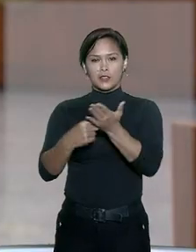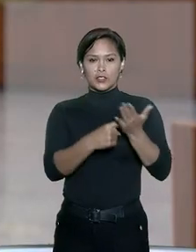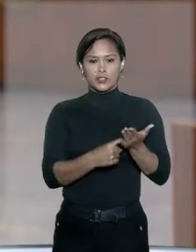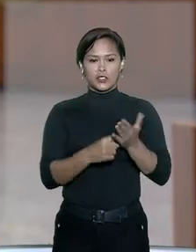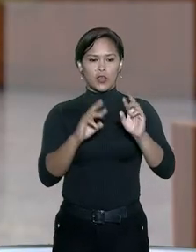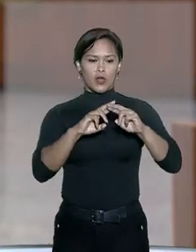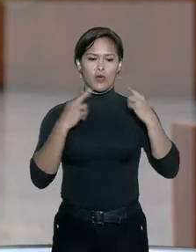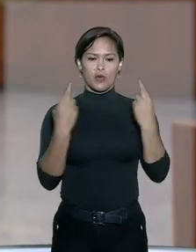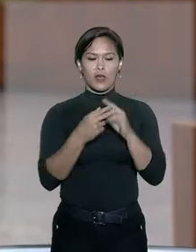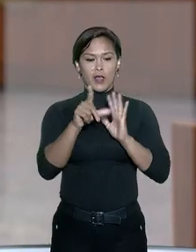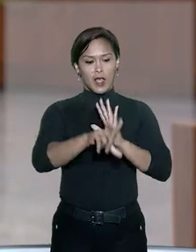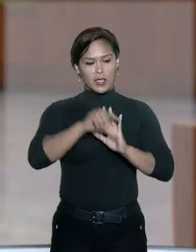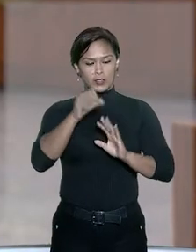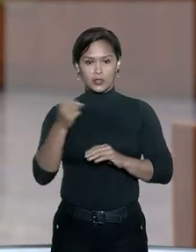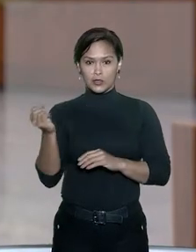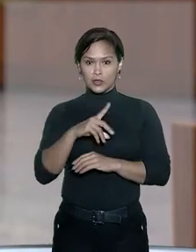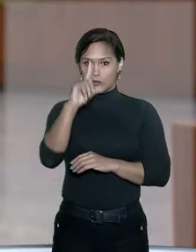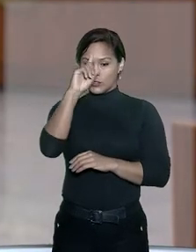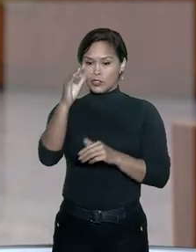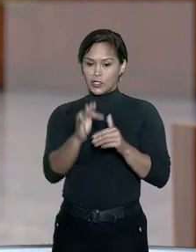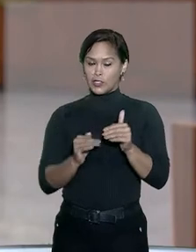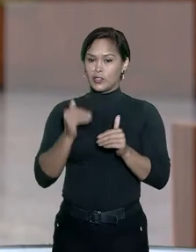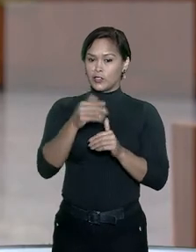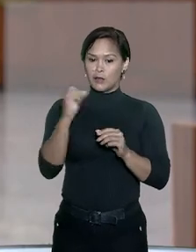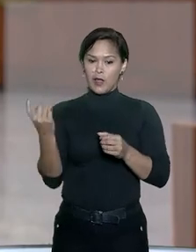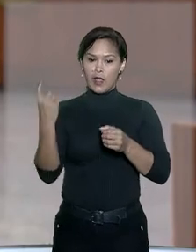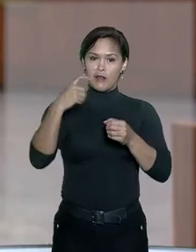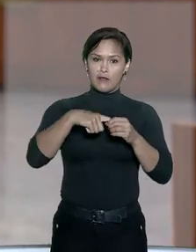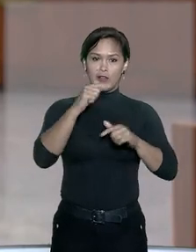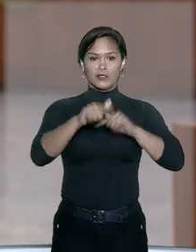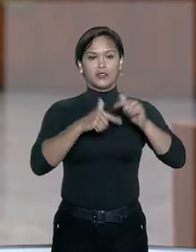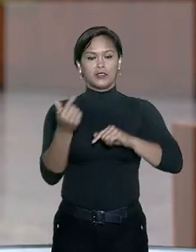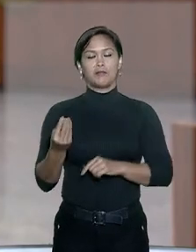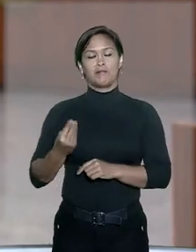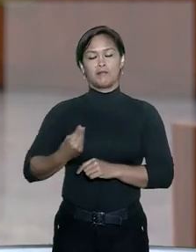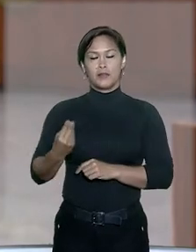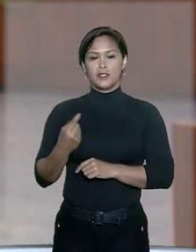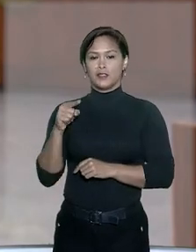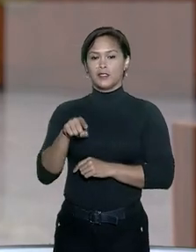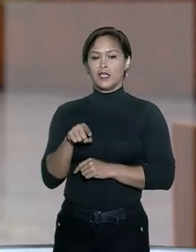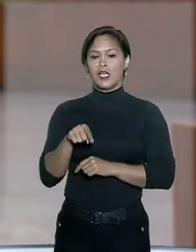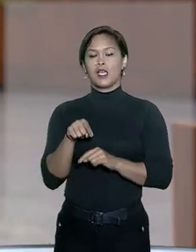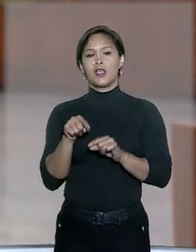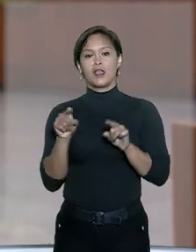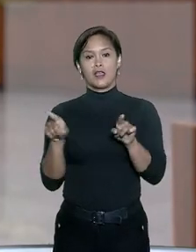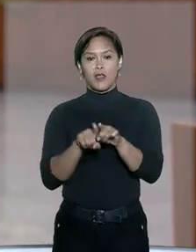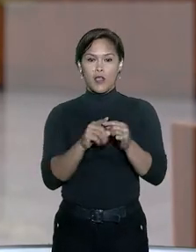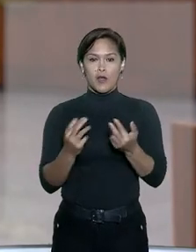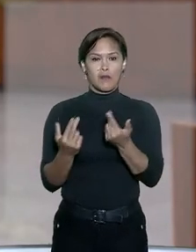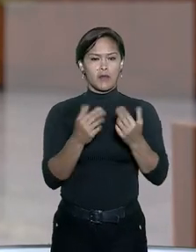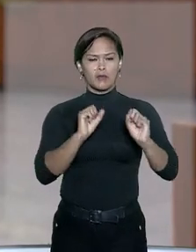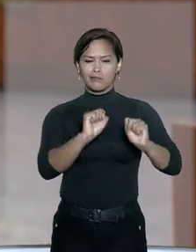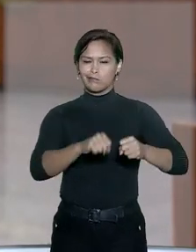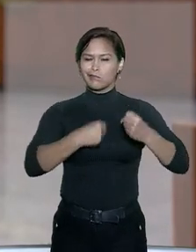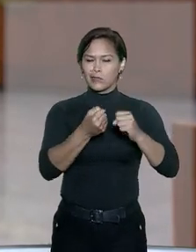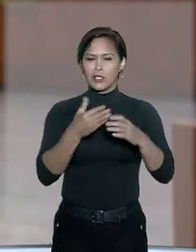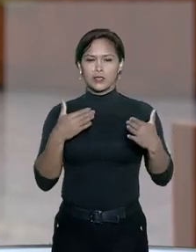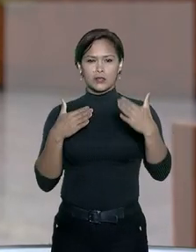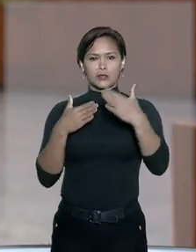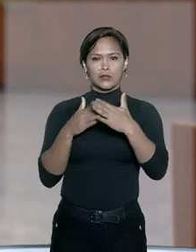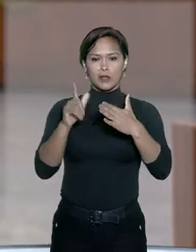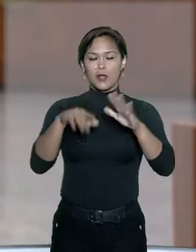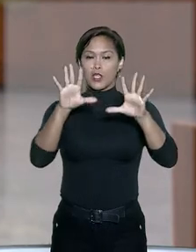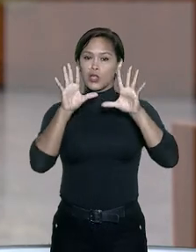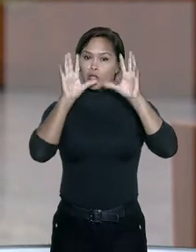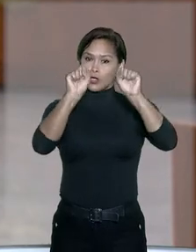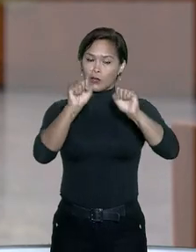Pleno, a escolha da nova data e o adiamento do retorno das atividades presenciais são condizentes com os esforços para conter, no âmbito do